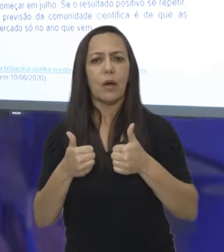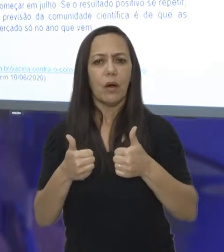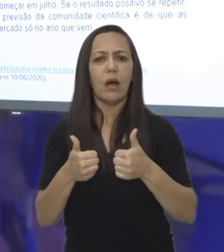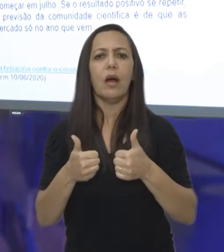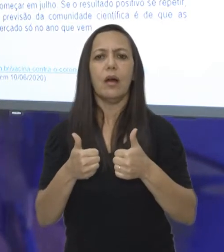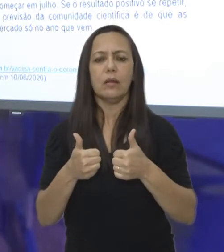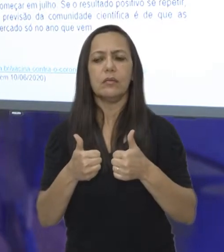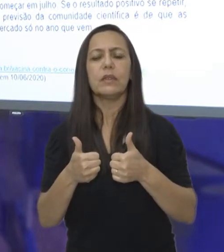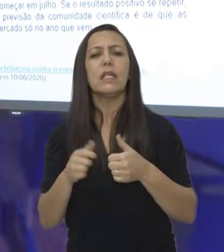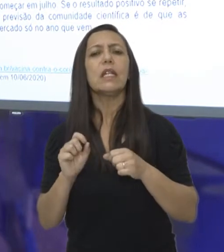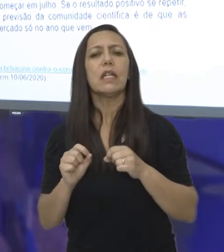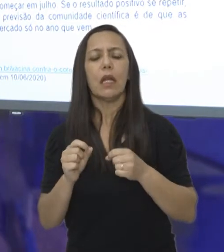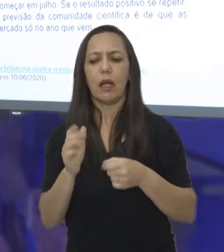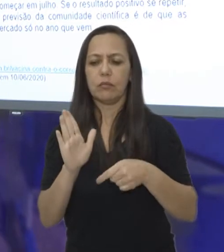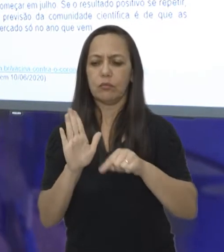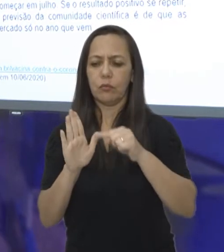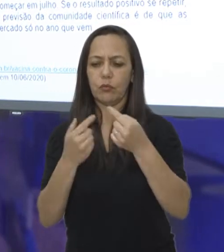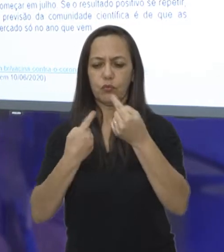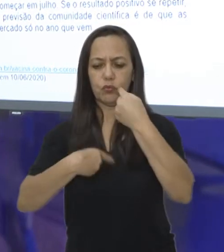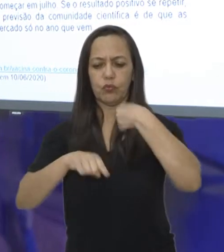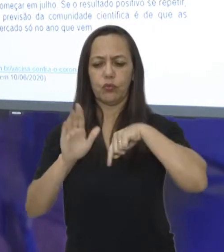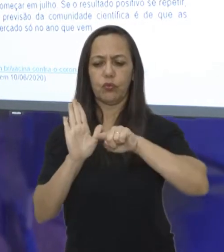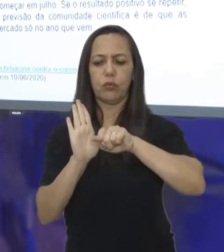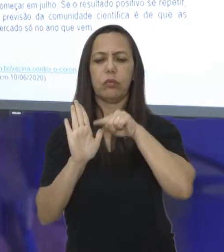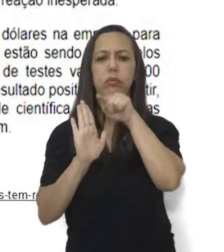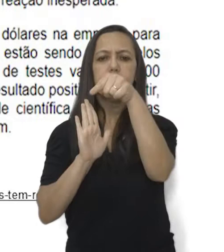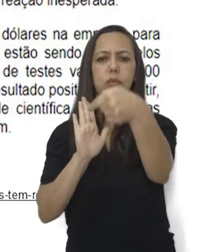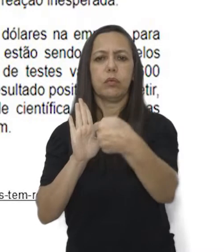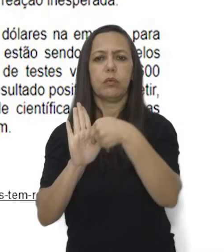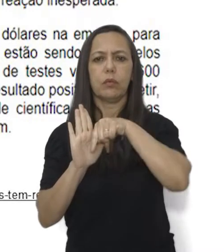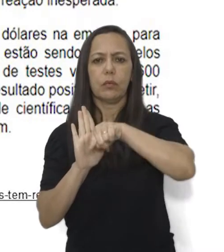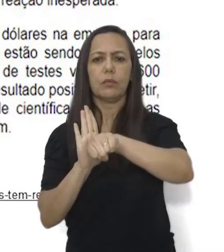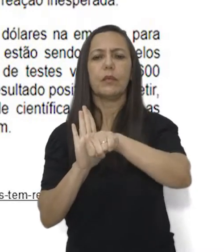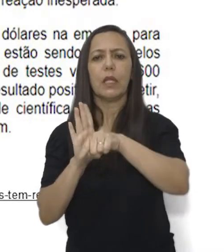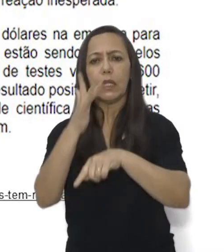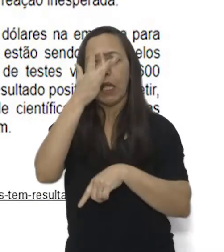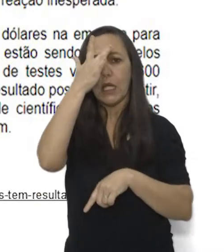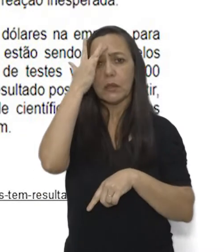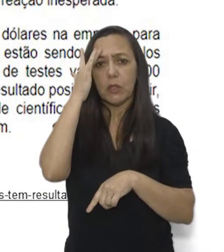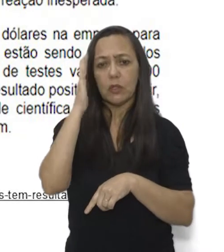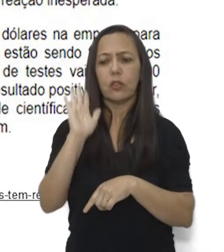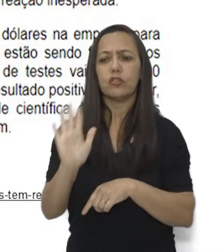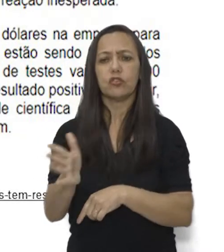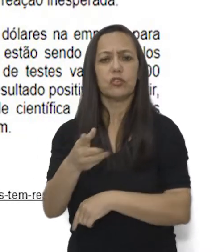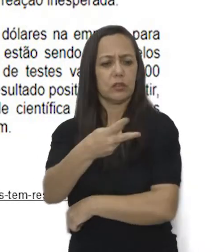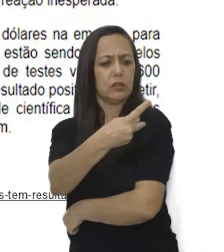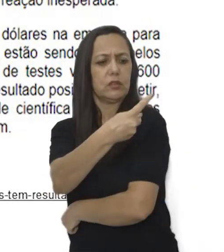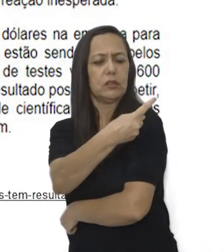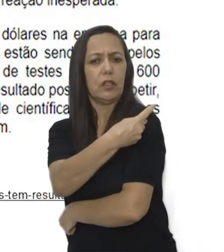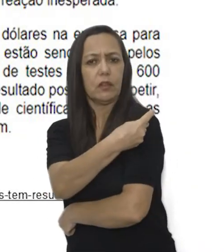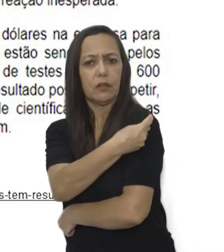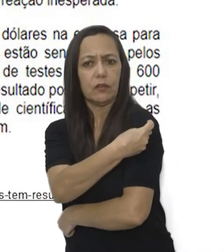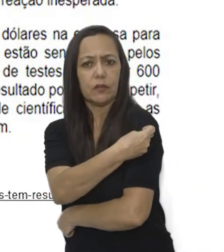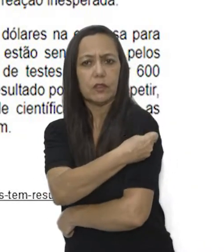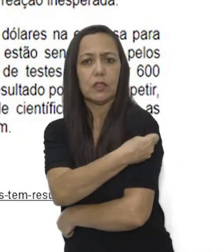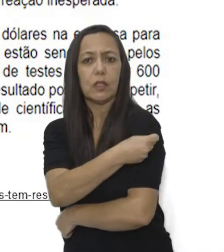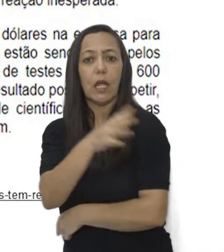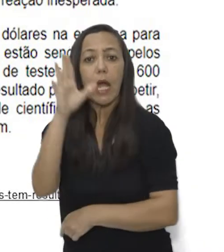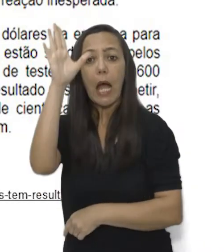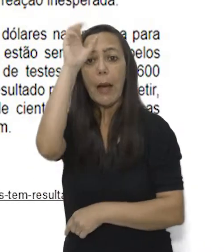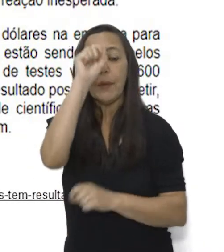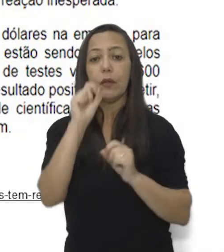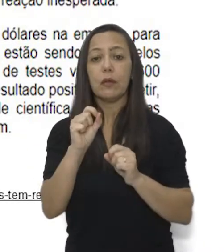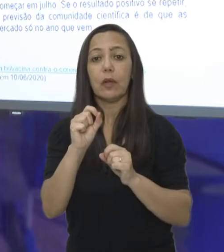nosso corpo responsável por prevenir doenças dos pacientes vacinados, aprendeu a se